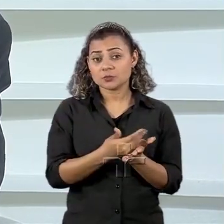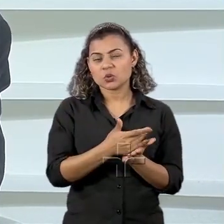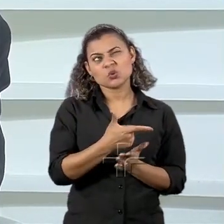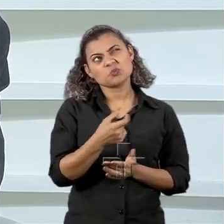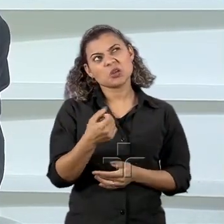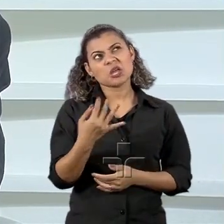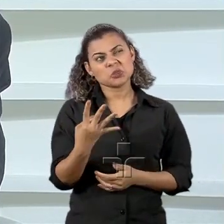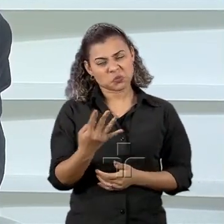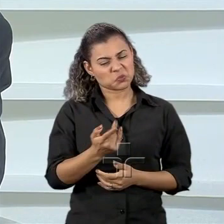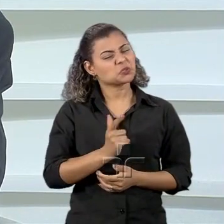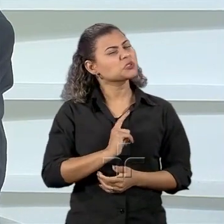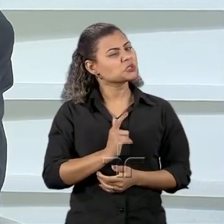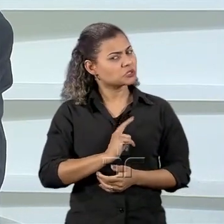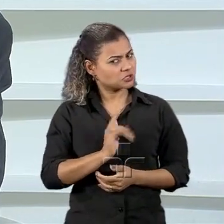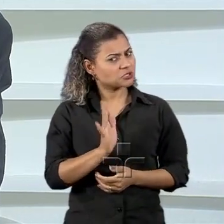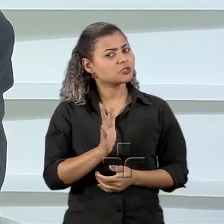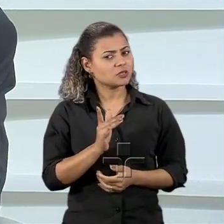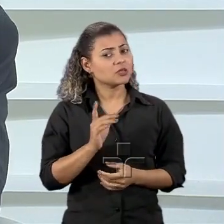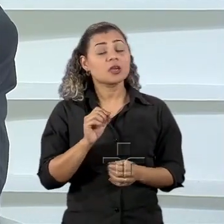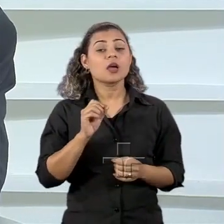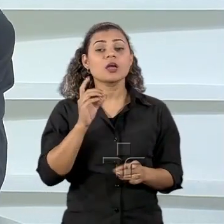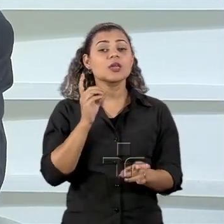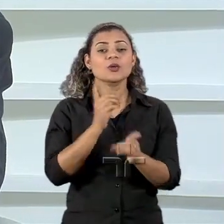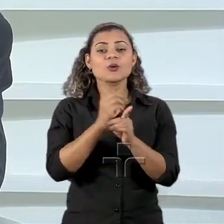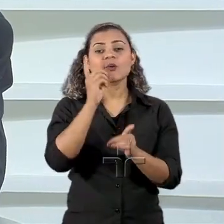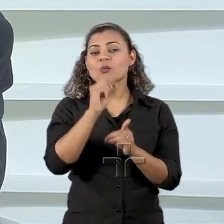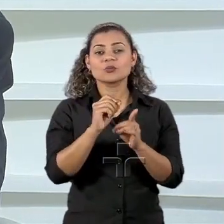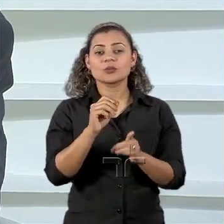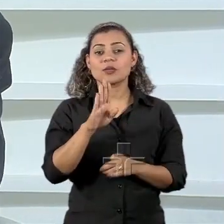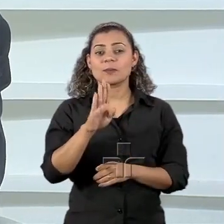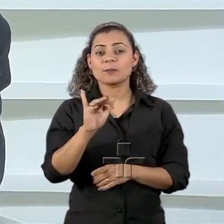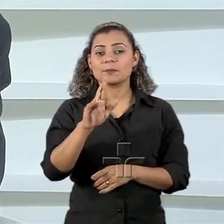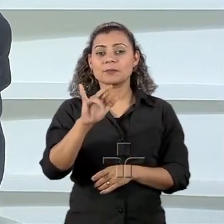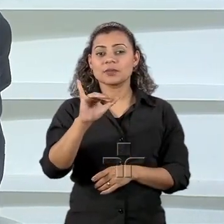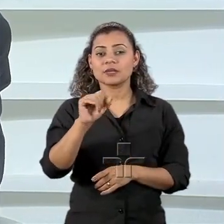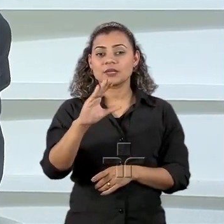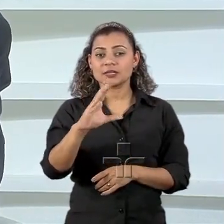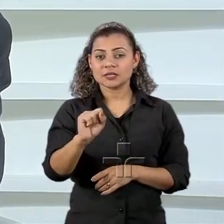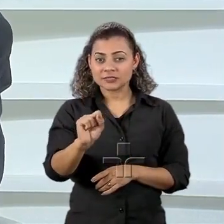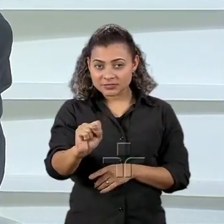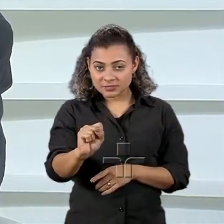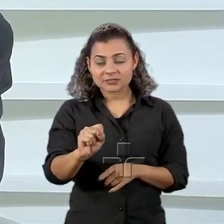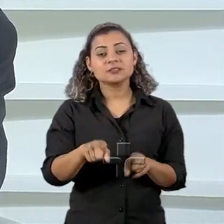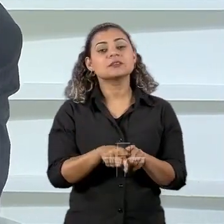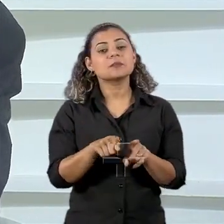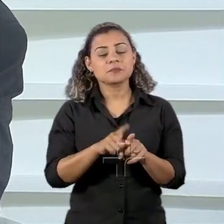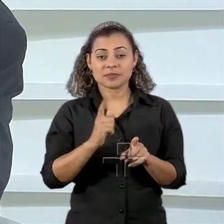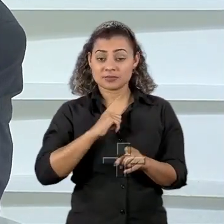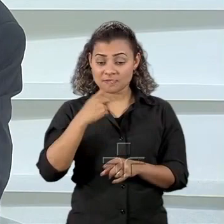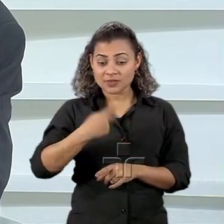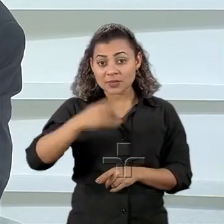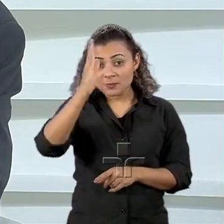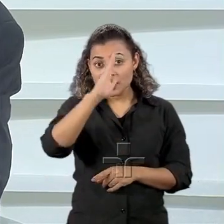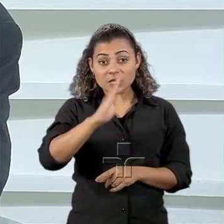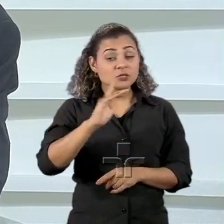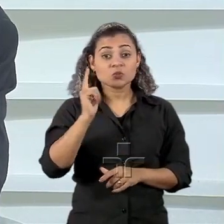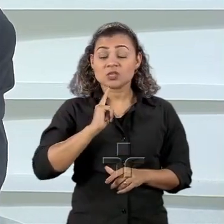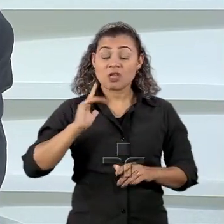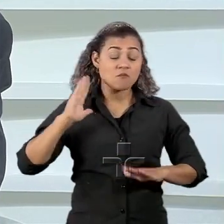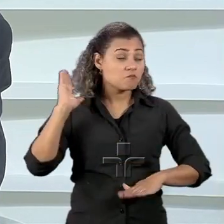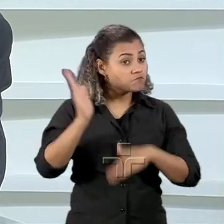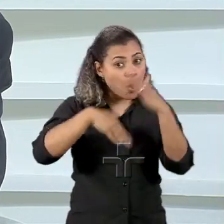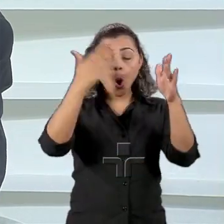tivemos aqui o encontro dos BRICS, além da Copa do Mundo, evidentemente, é justamente aqui no Brasil. O BRICS deu um salto de qualidade